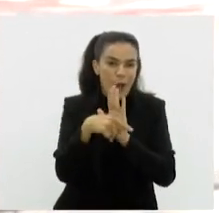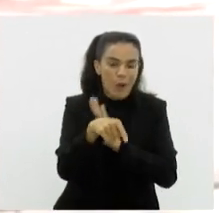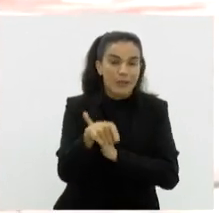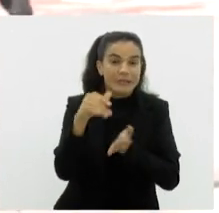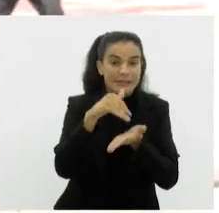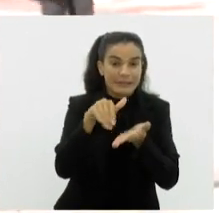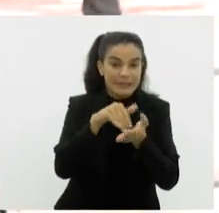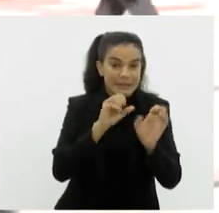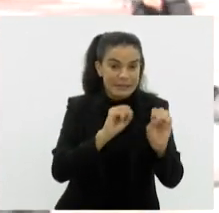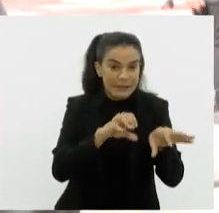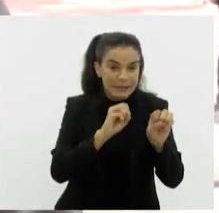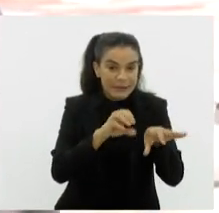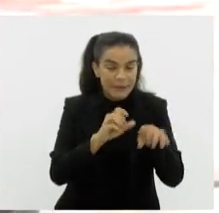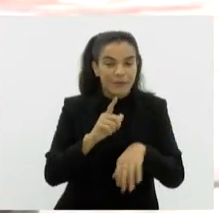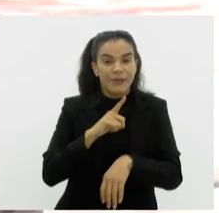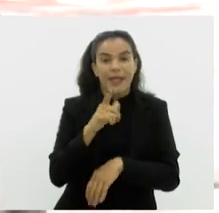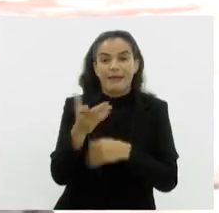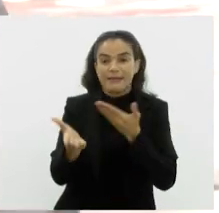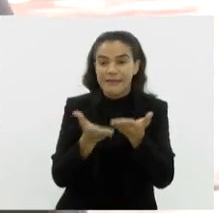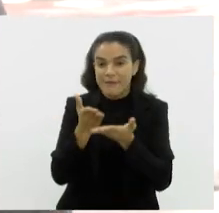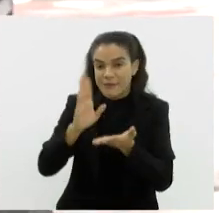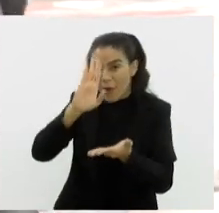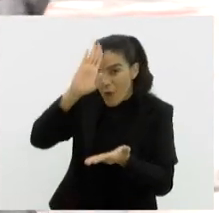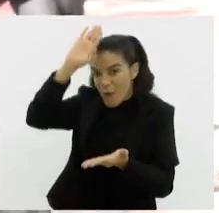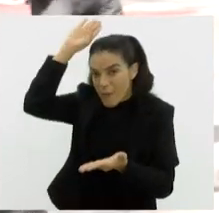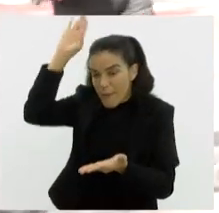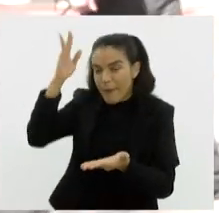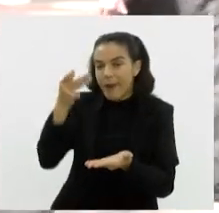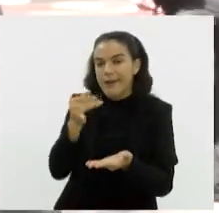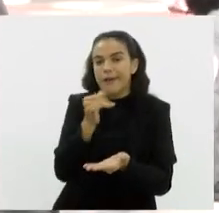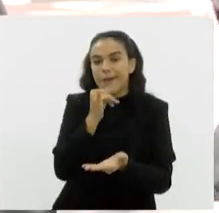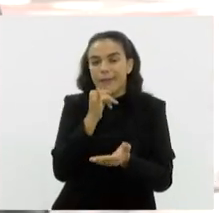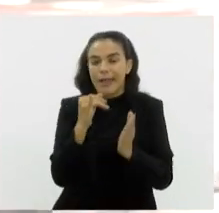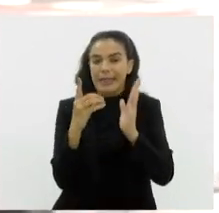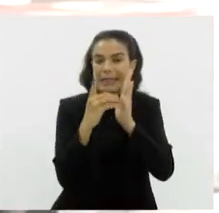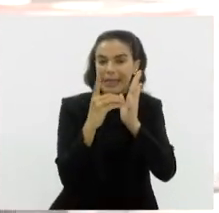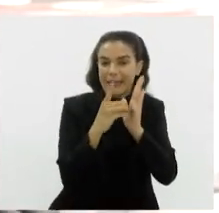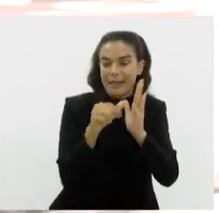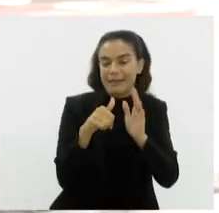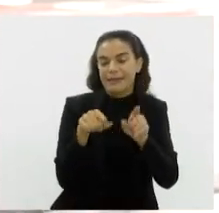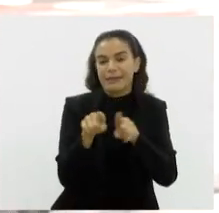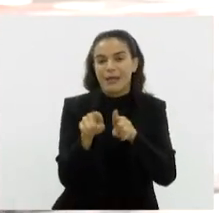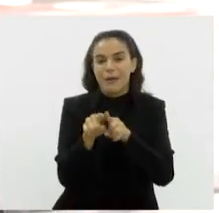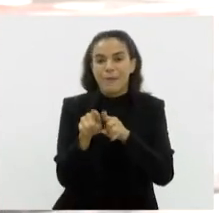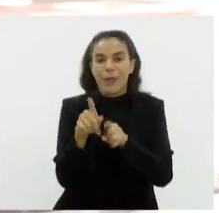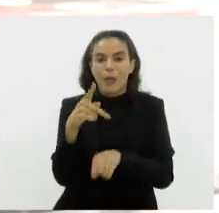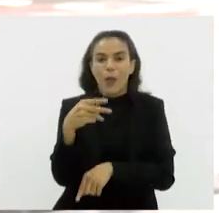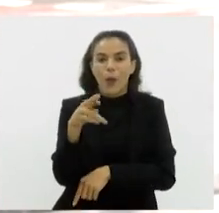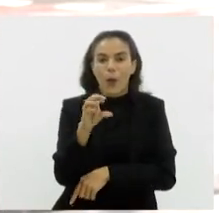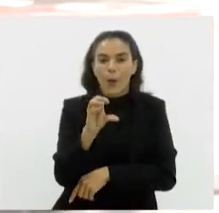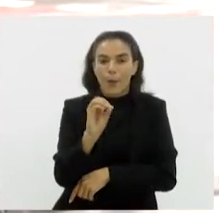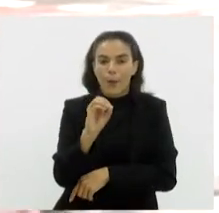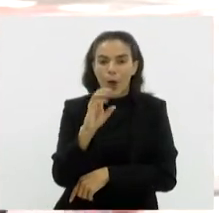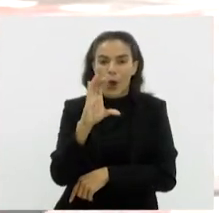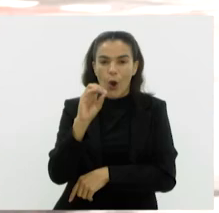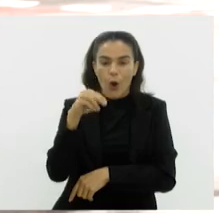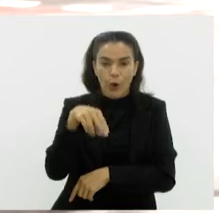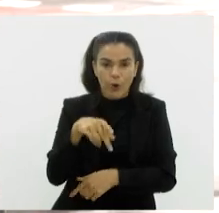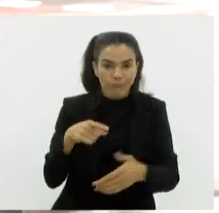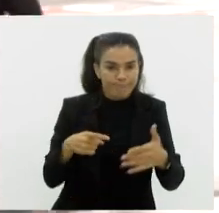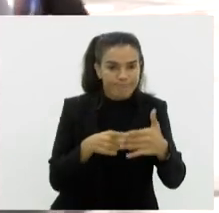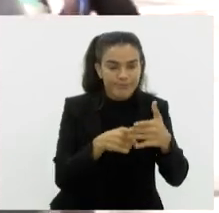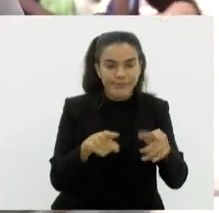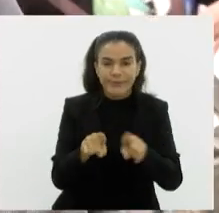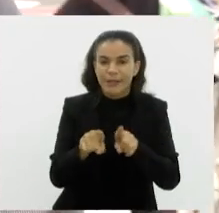Educação estão lá. Os serviços do Corpo de Bombeiros já estão lá. Os serviços do Detran estão lá. O Procon, você pode fazer uma denúncia. Tem serviços da